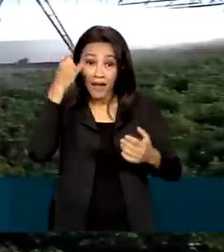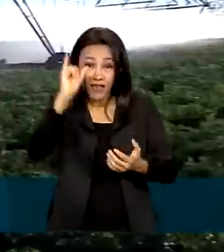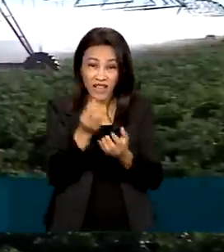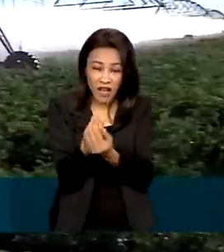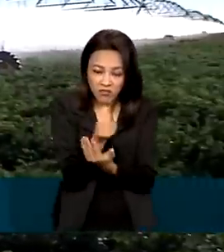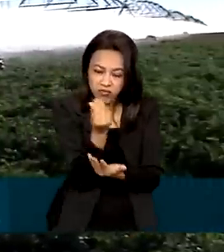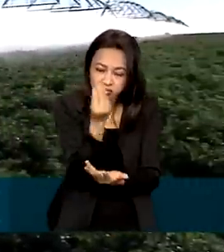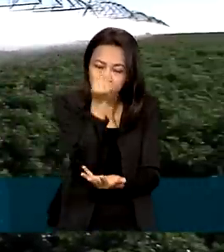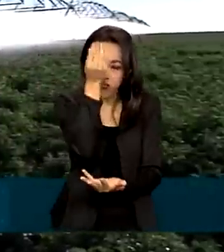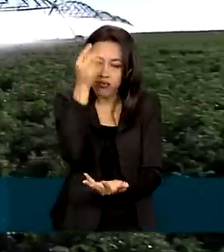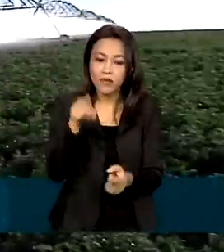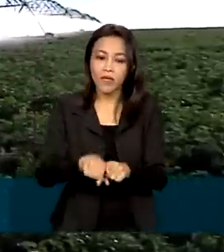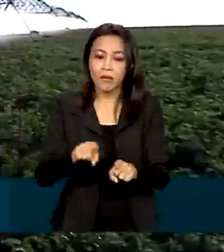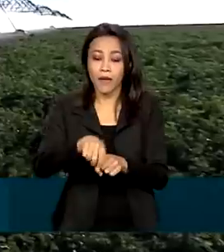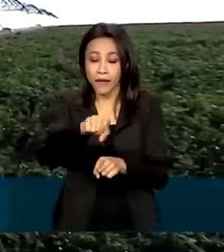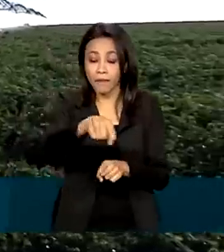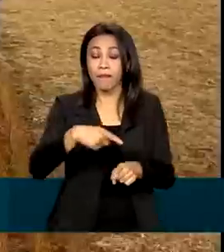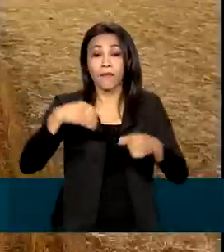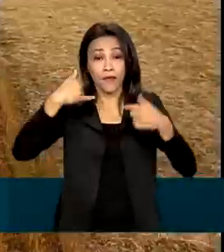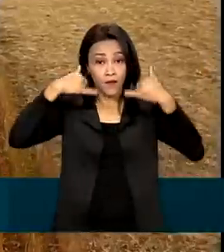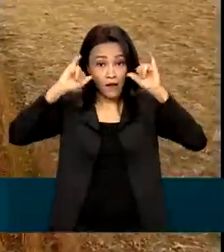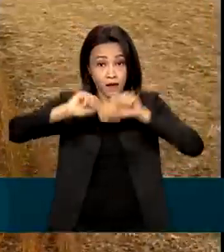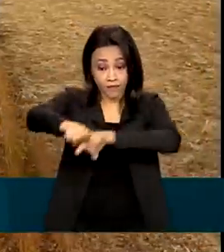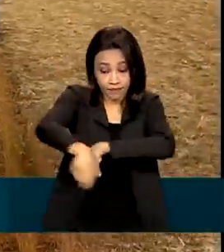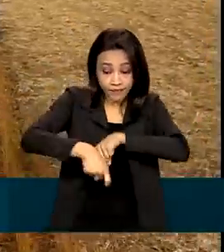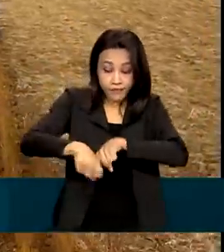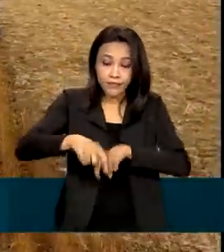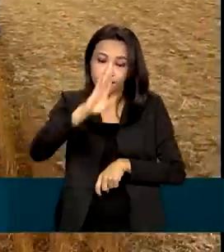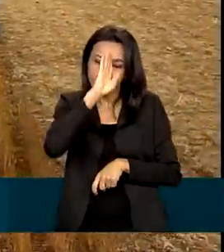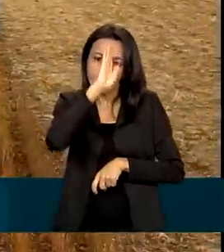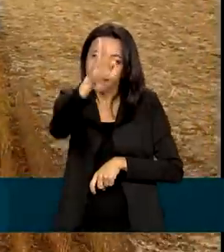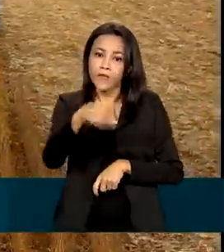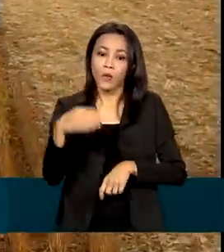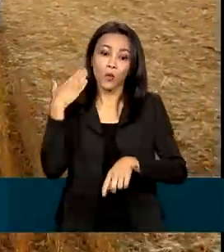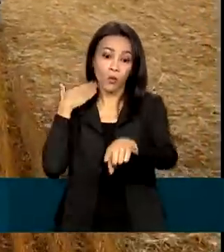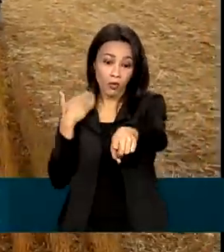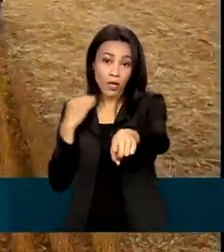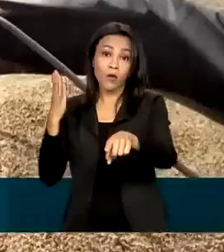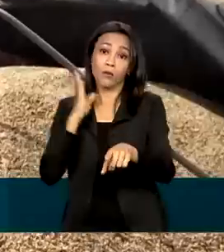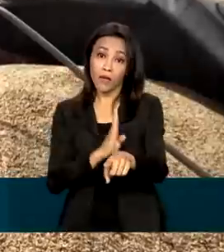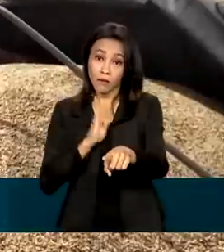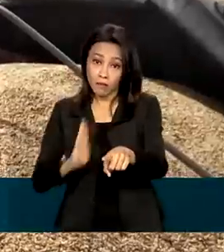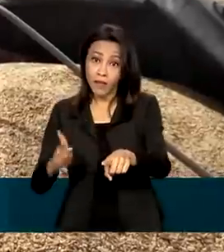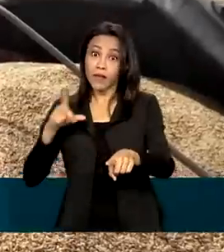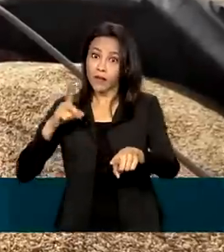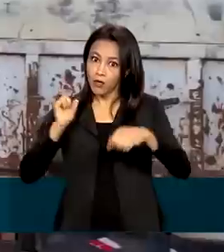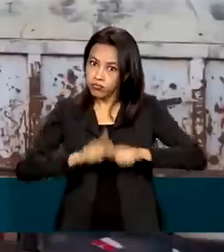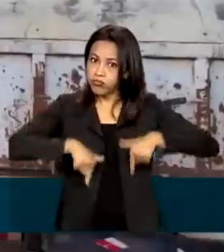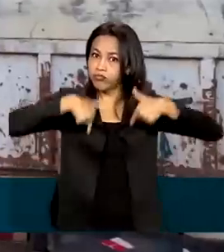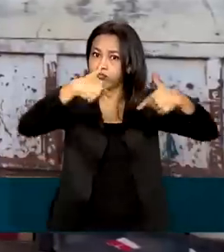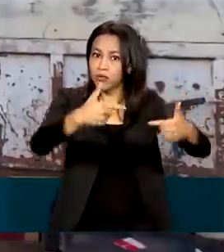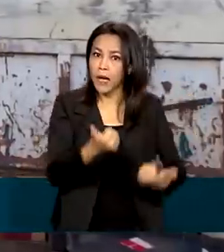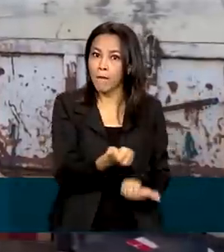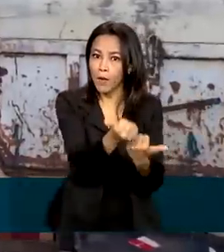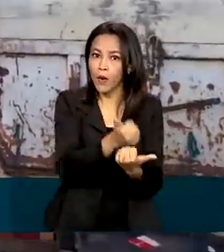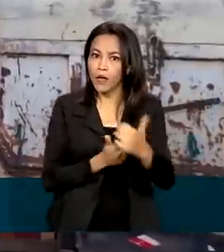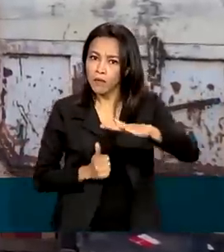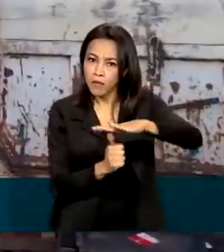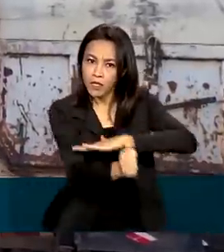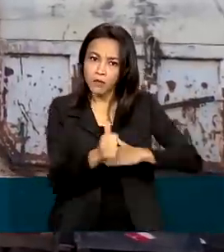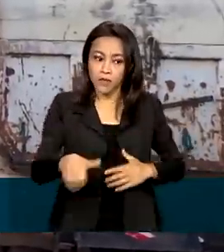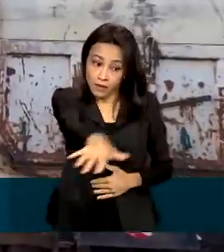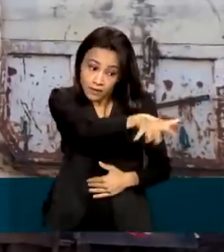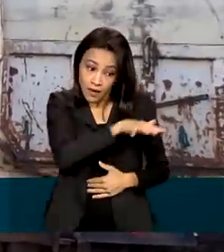a agropecuária tem papel central. O Banco do Brasil, que tem forte atuação no campo, também aposta nesse